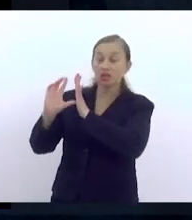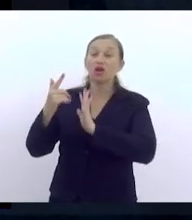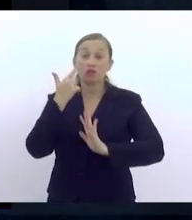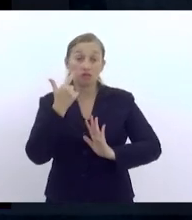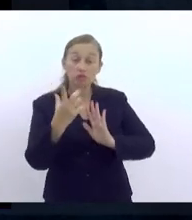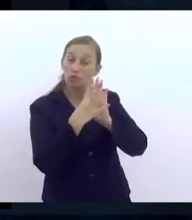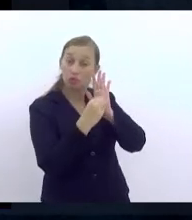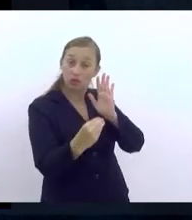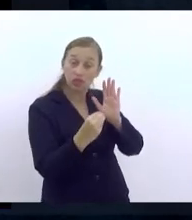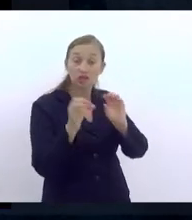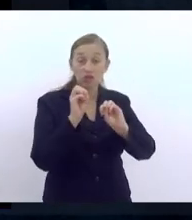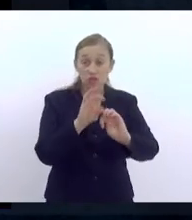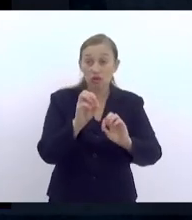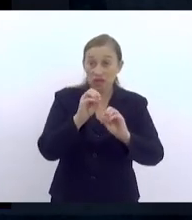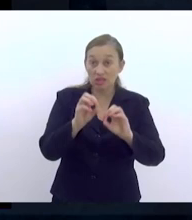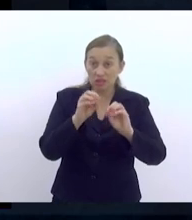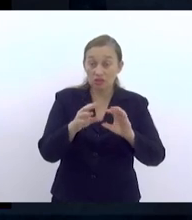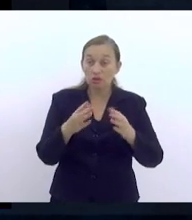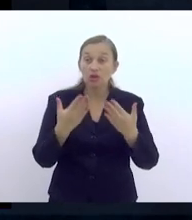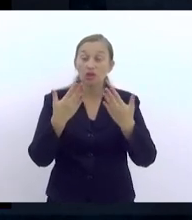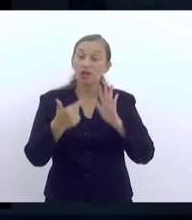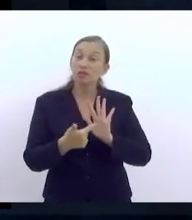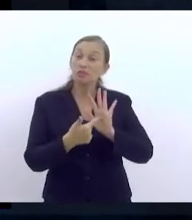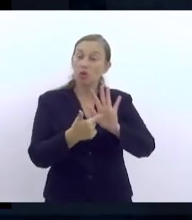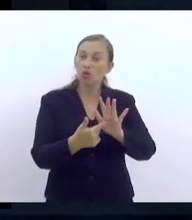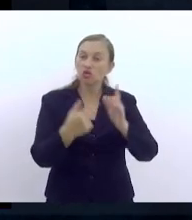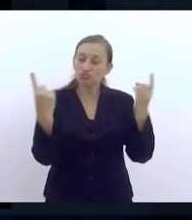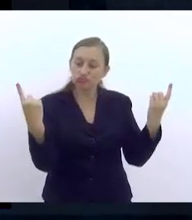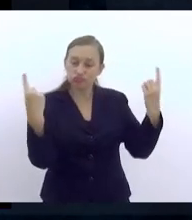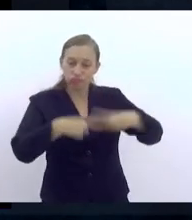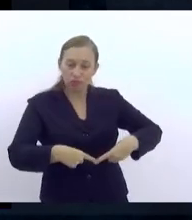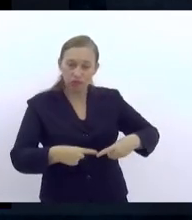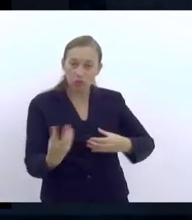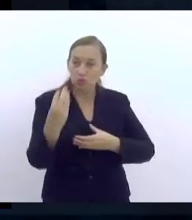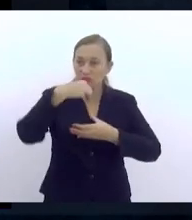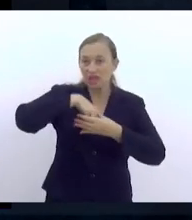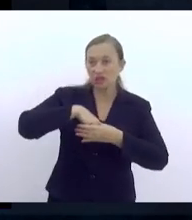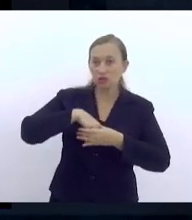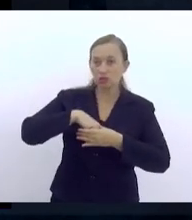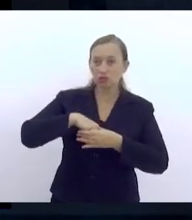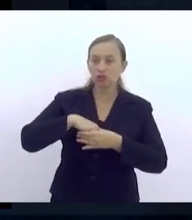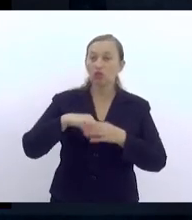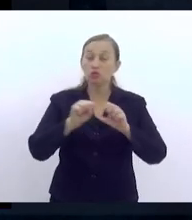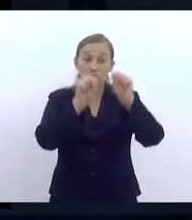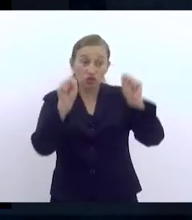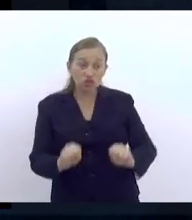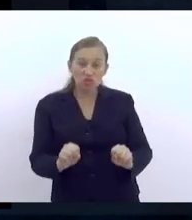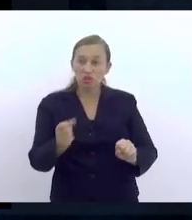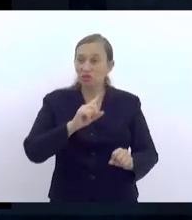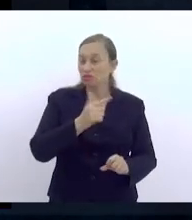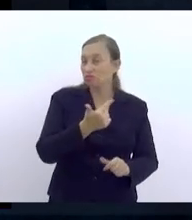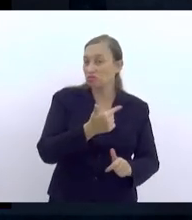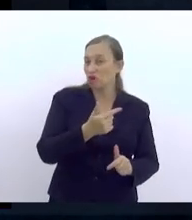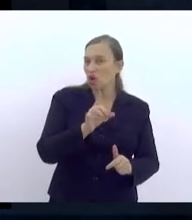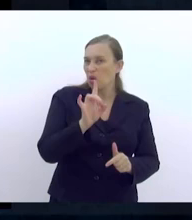de educação que apresenta desafios dentro de um sistema que não é um problema, é somente um problema